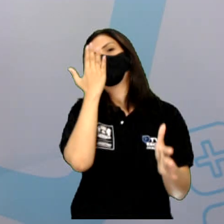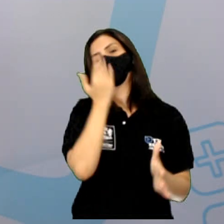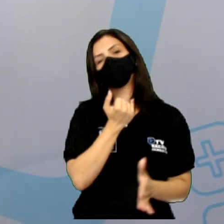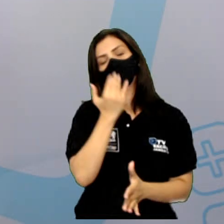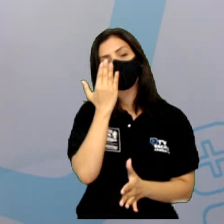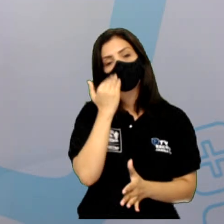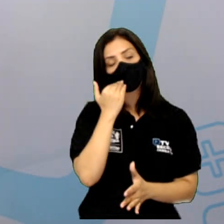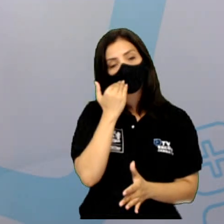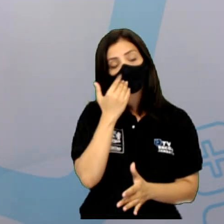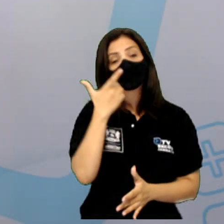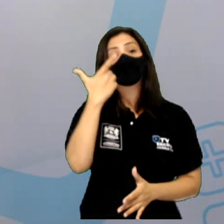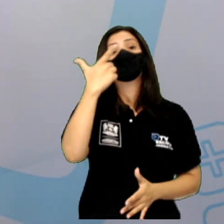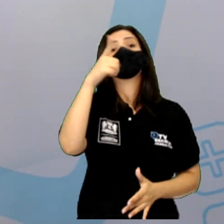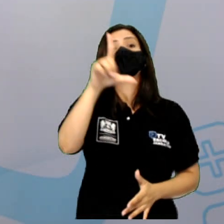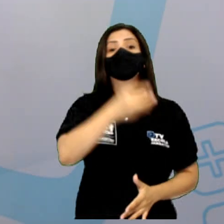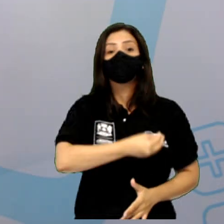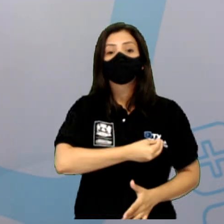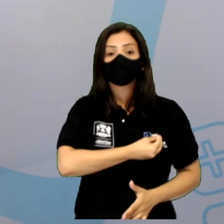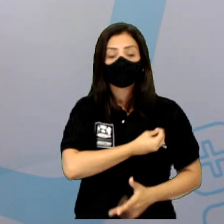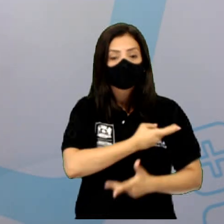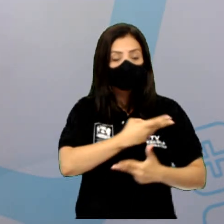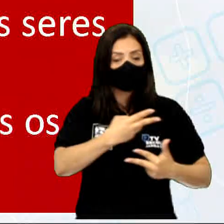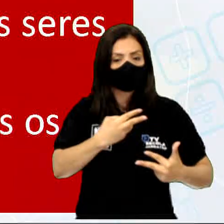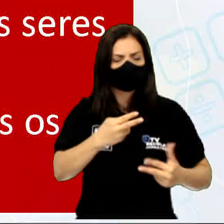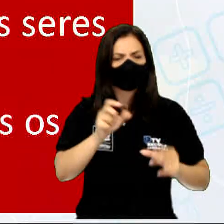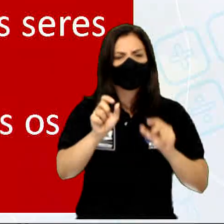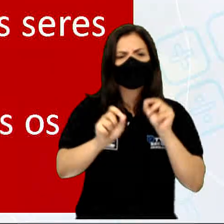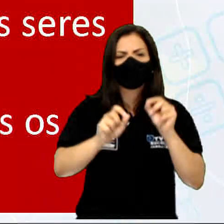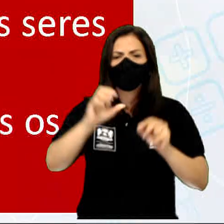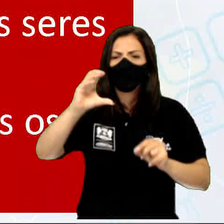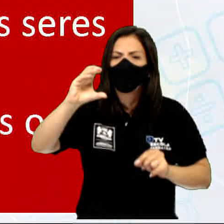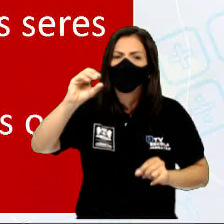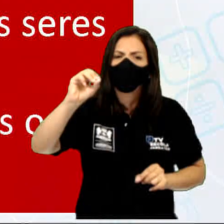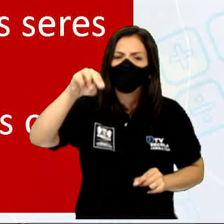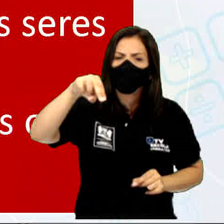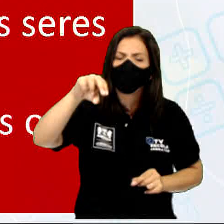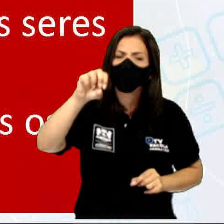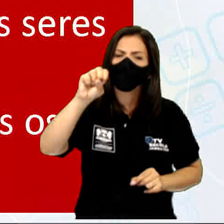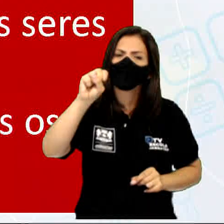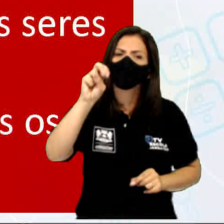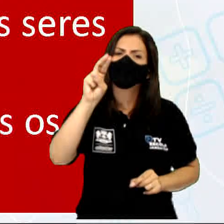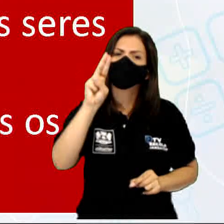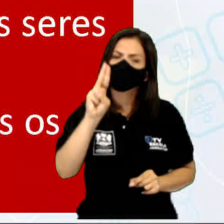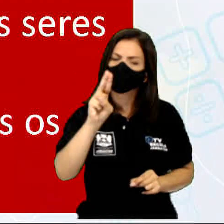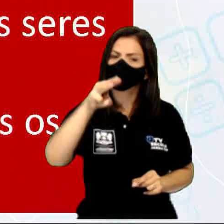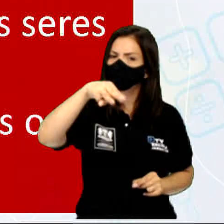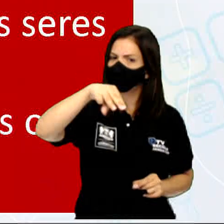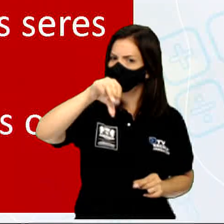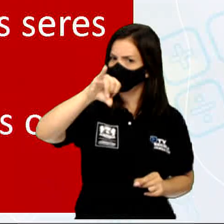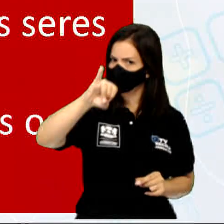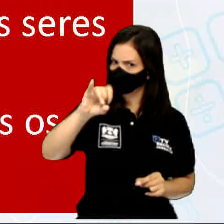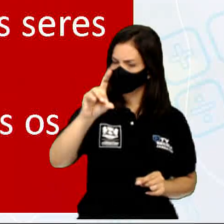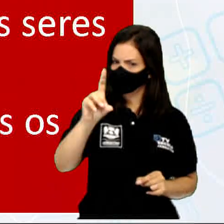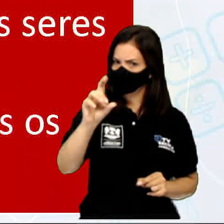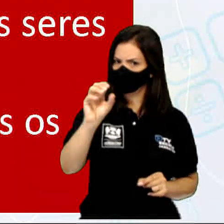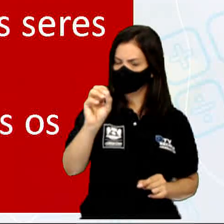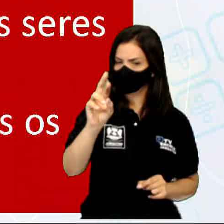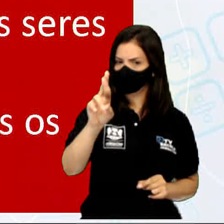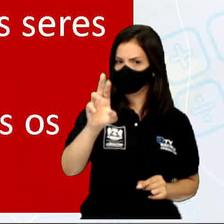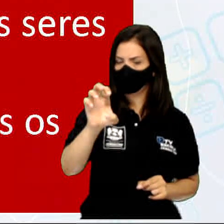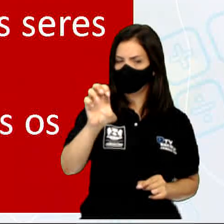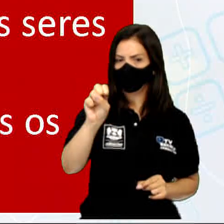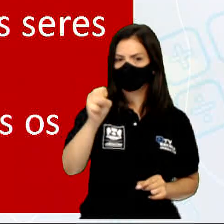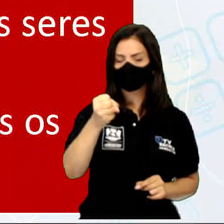consumidores. Os seres consumidores, ao contrário das plantas, já como diz o próprio nome, eles